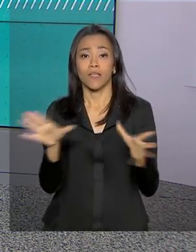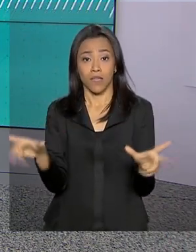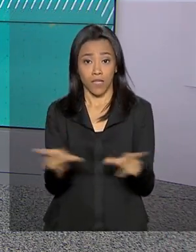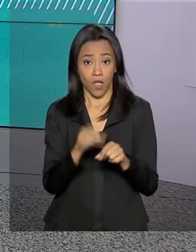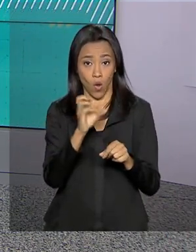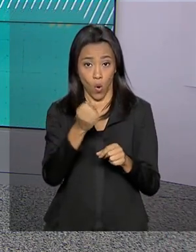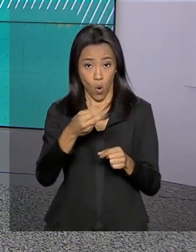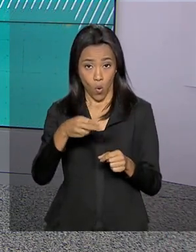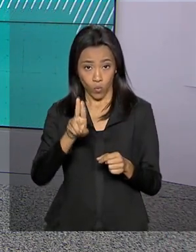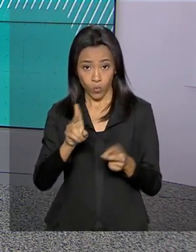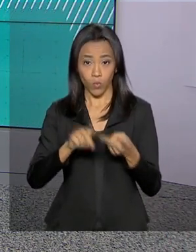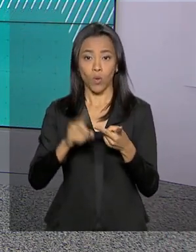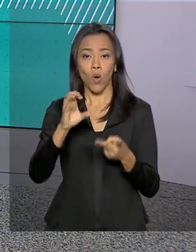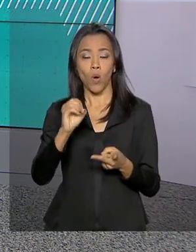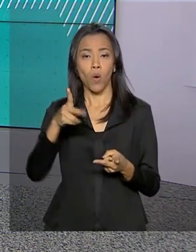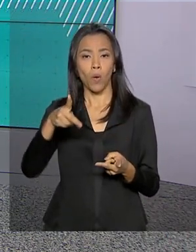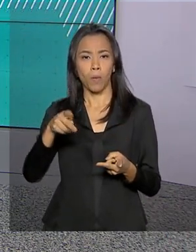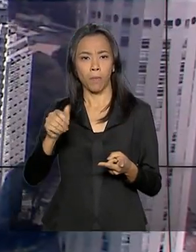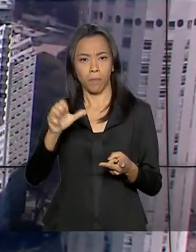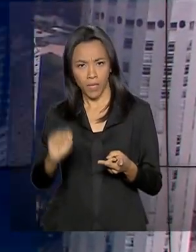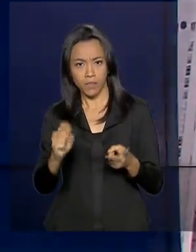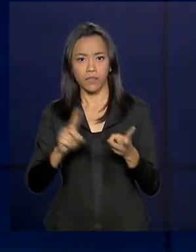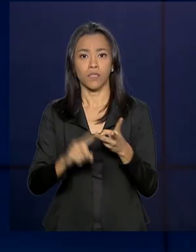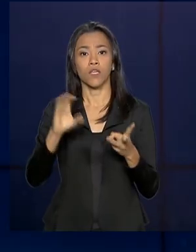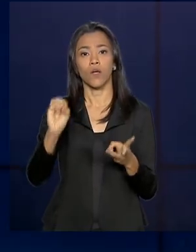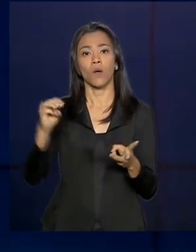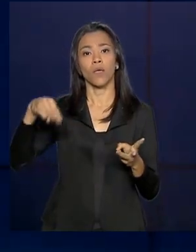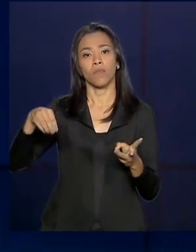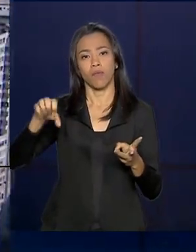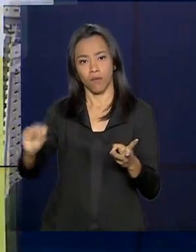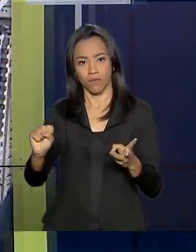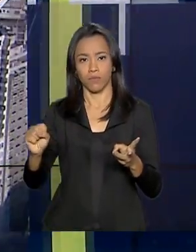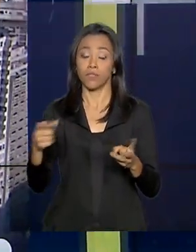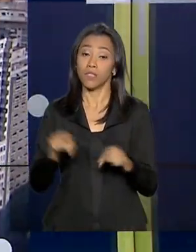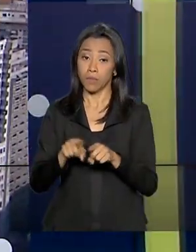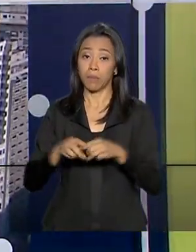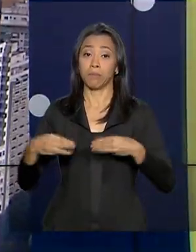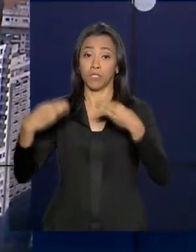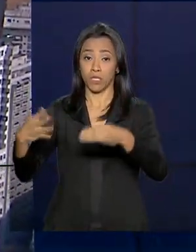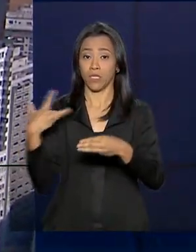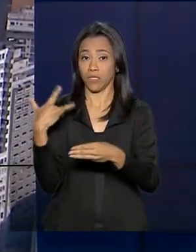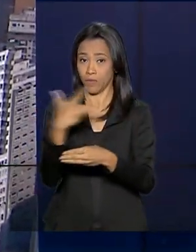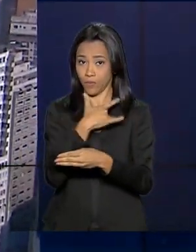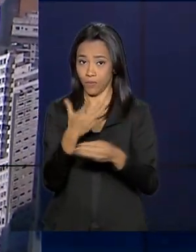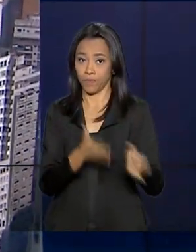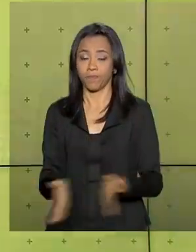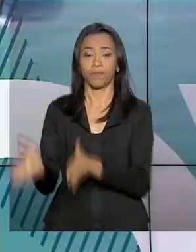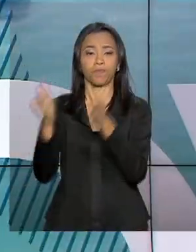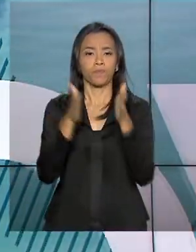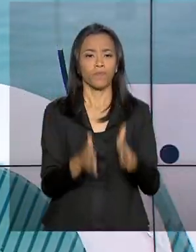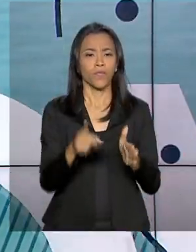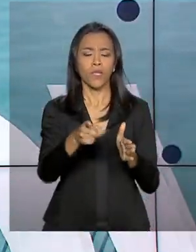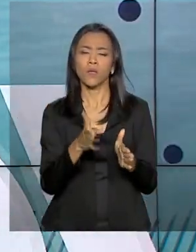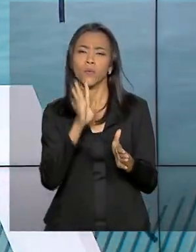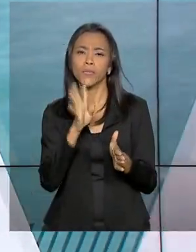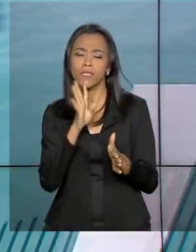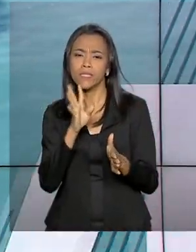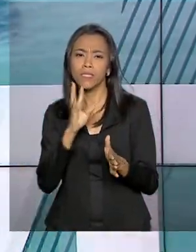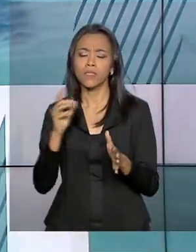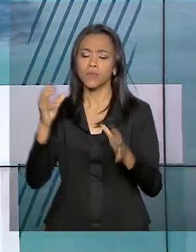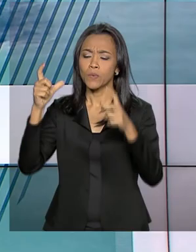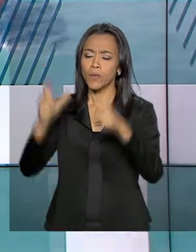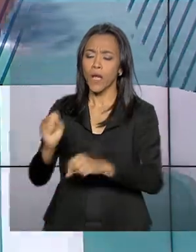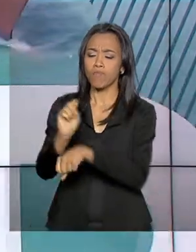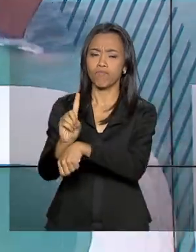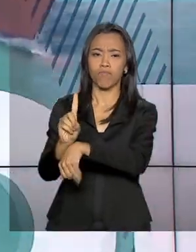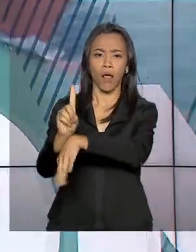a OMS e o Ministério da Saúde. Conhecer a experiência do Centro Espacial de Curru, na Guiana Francesa.